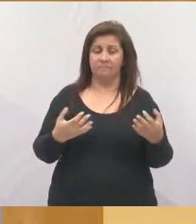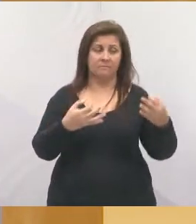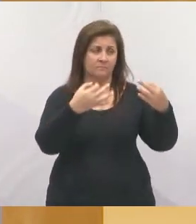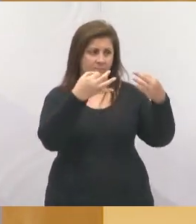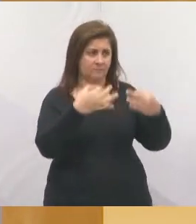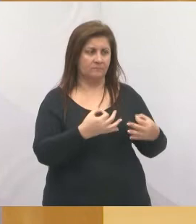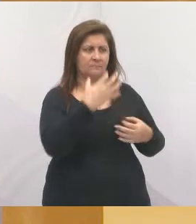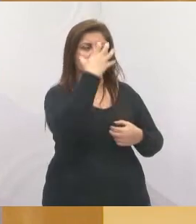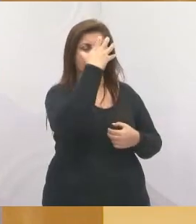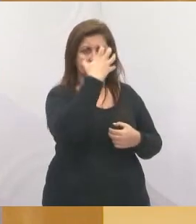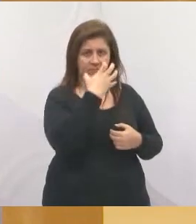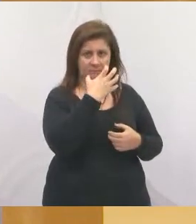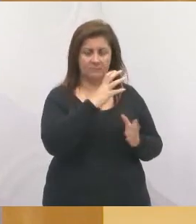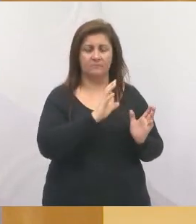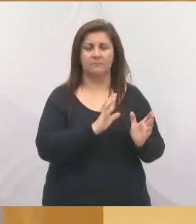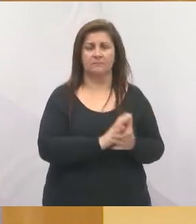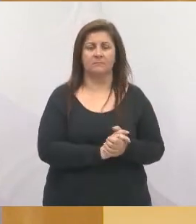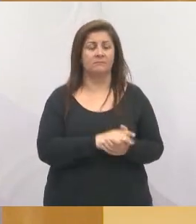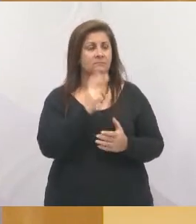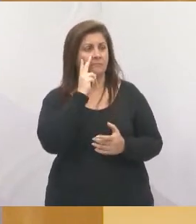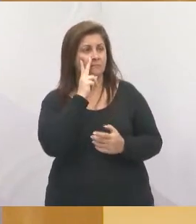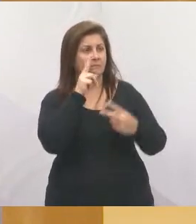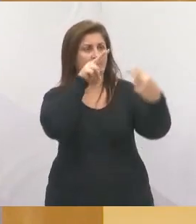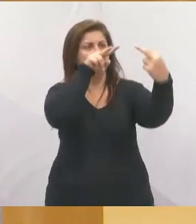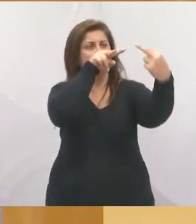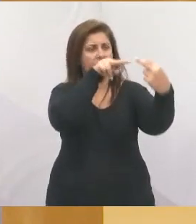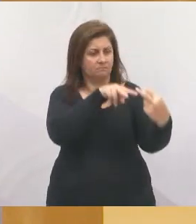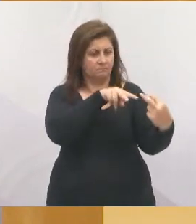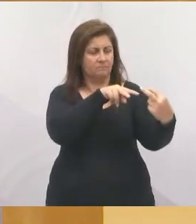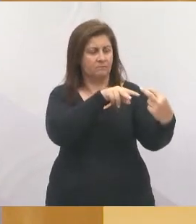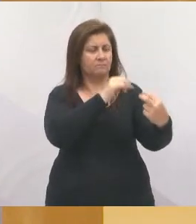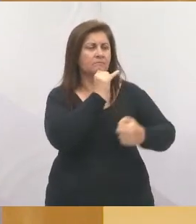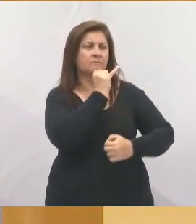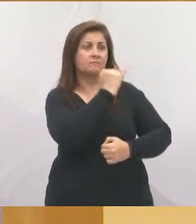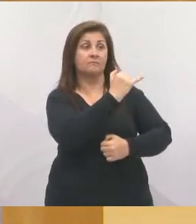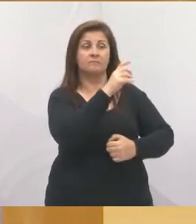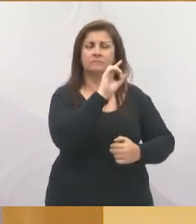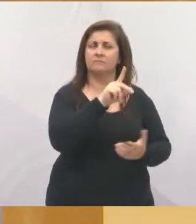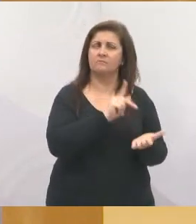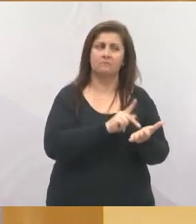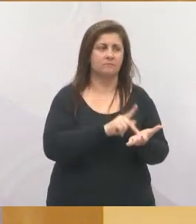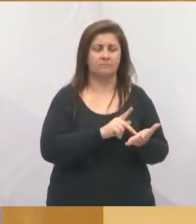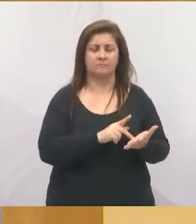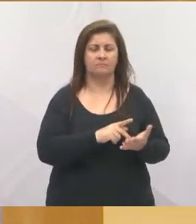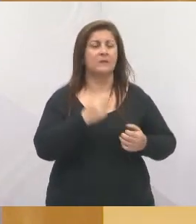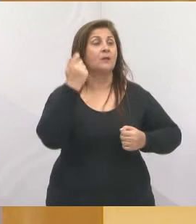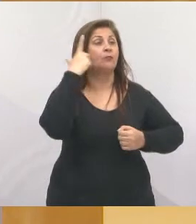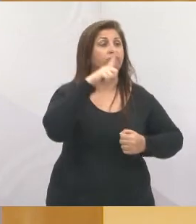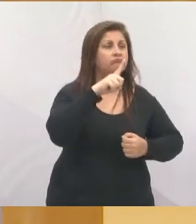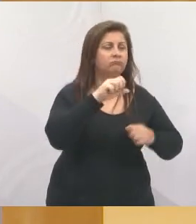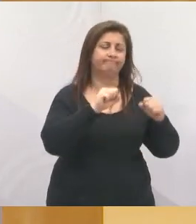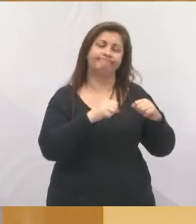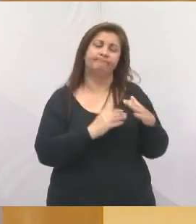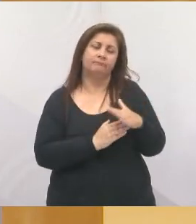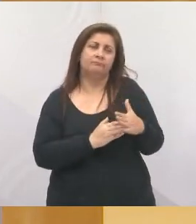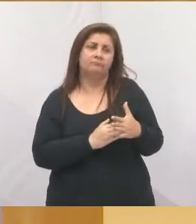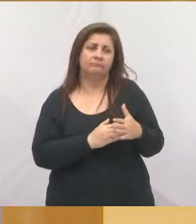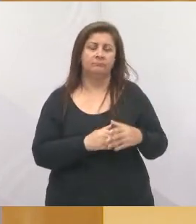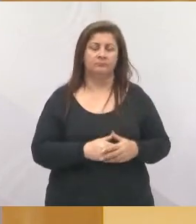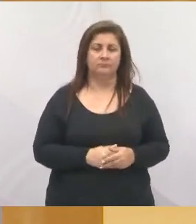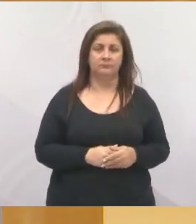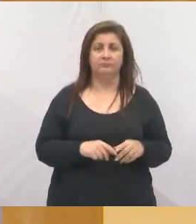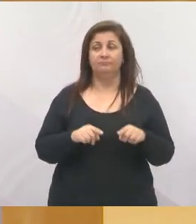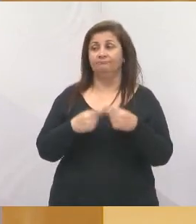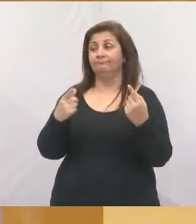séria, é aquela política onde você olha no olho da pessoa e diz o que é a verdade, até onde você pode, e infelizmente existe